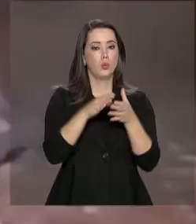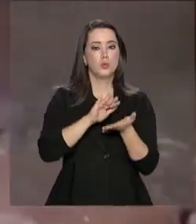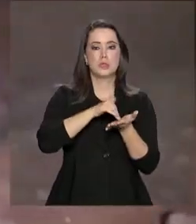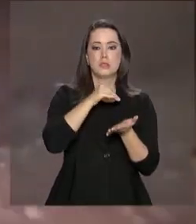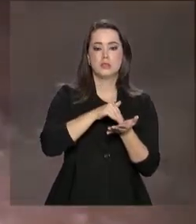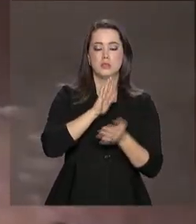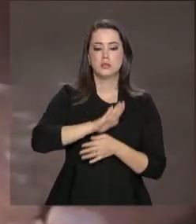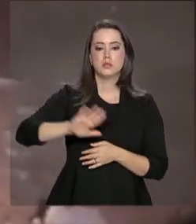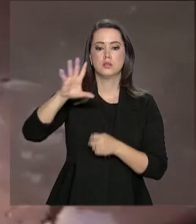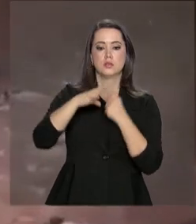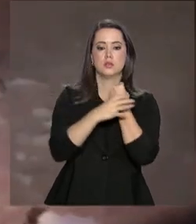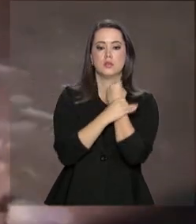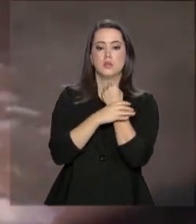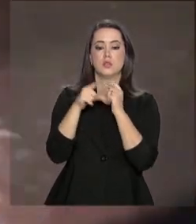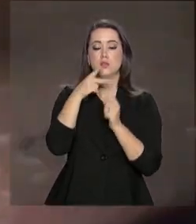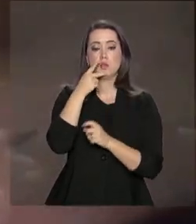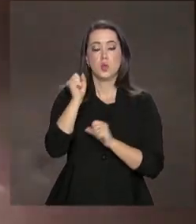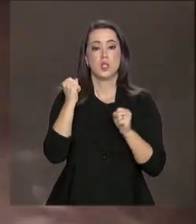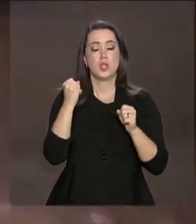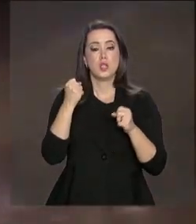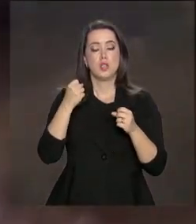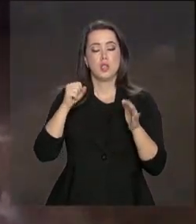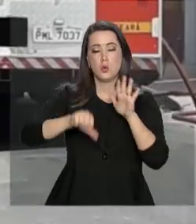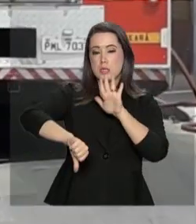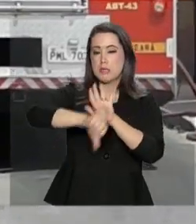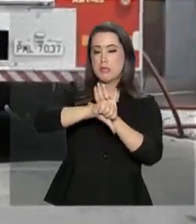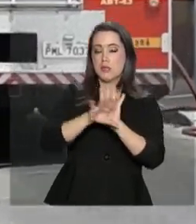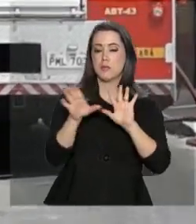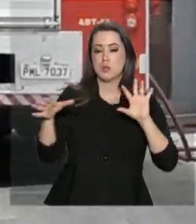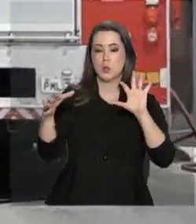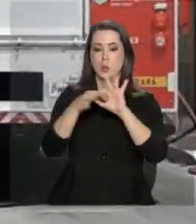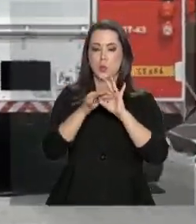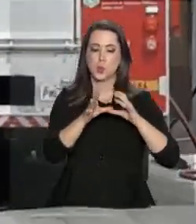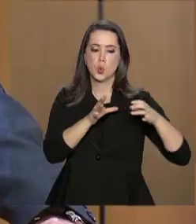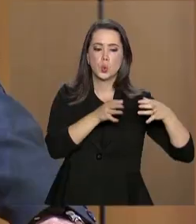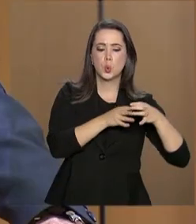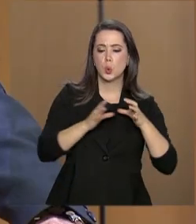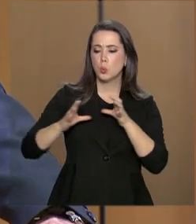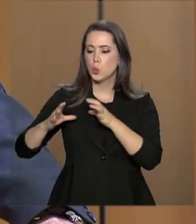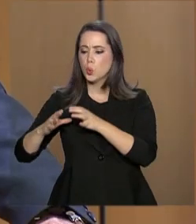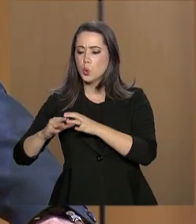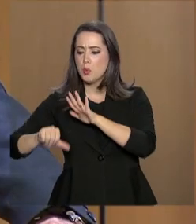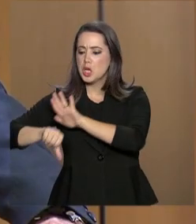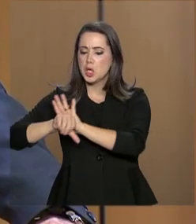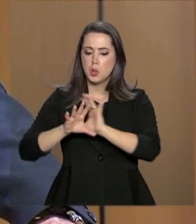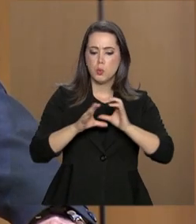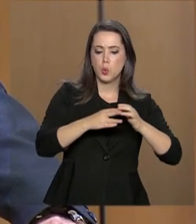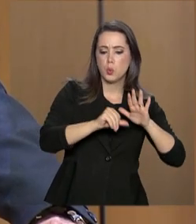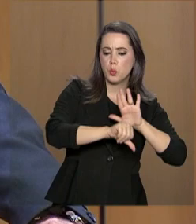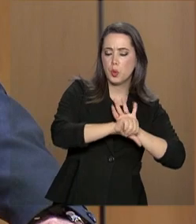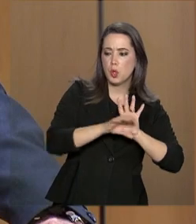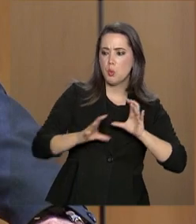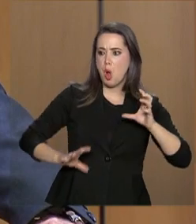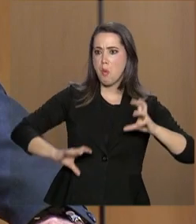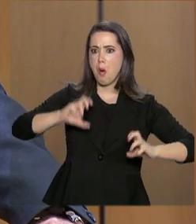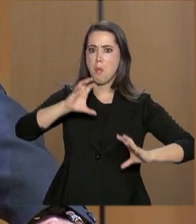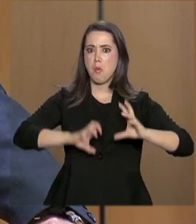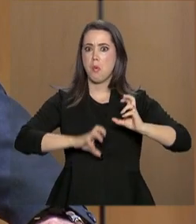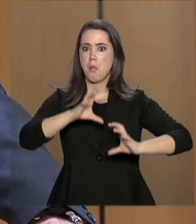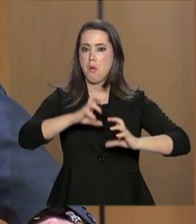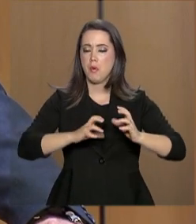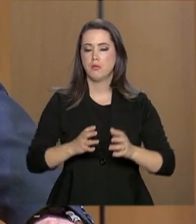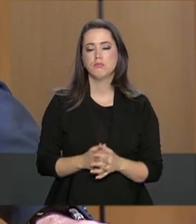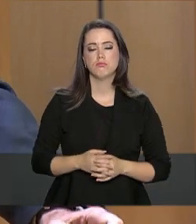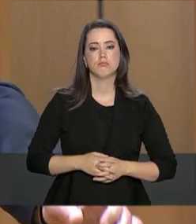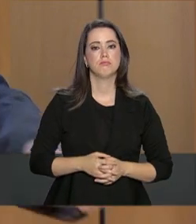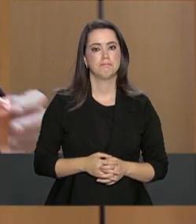Pública, os crimes na região podem estar associados à guerra de facções. Só tem mais violência, onde aumenta a taxa de